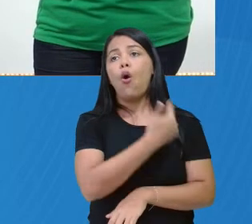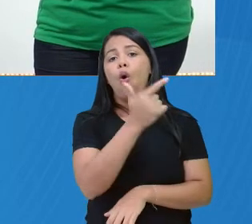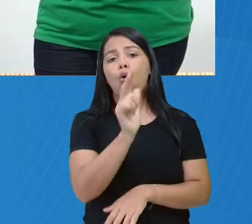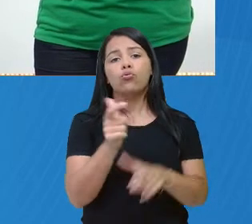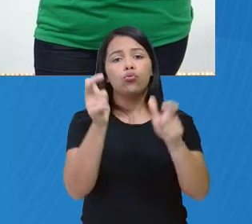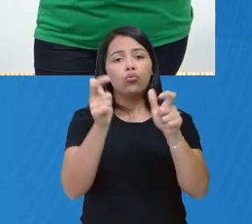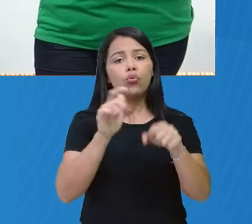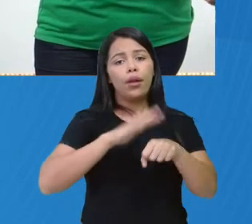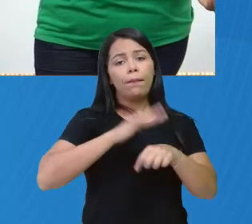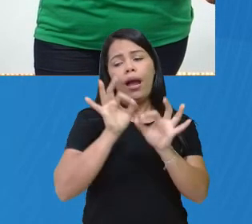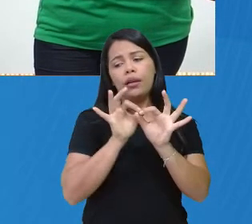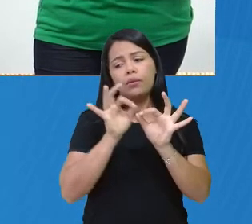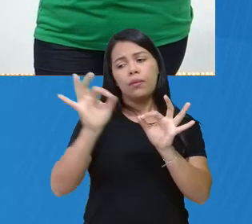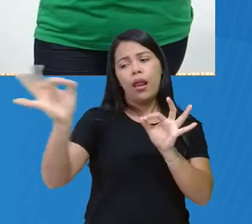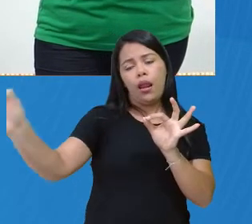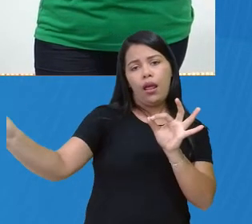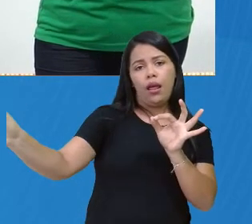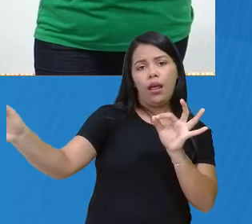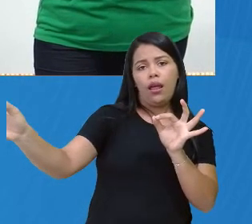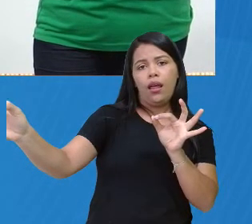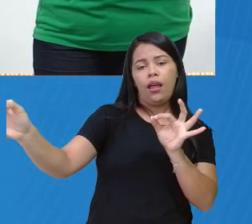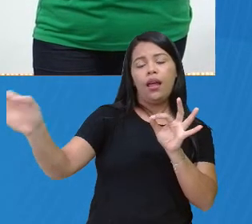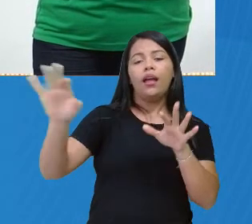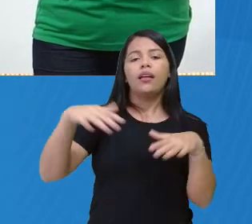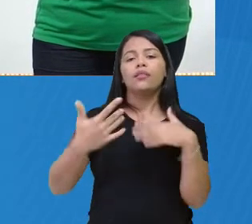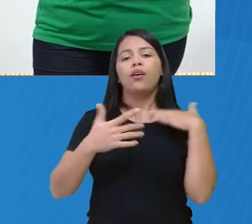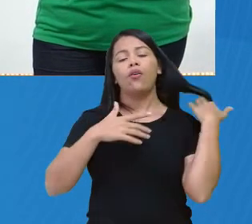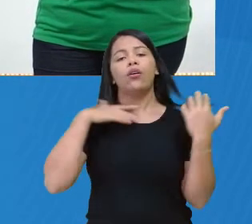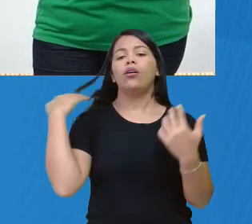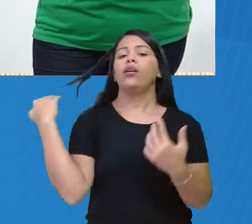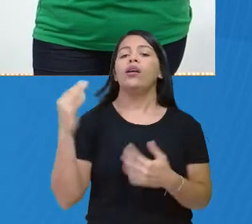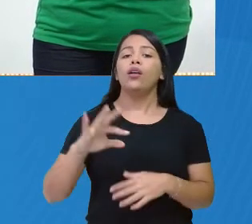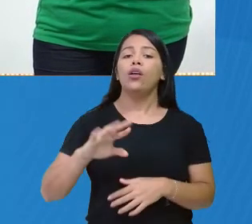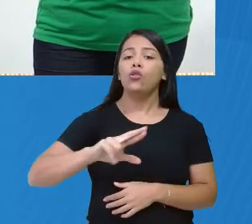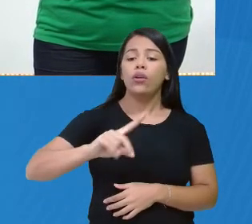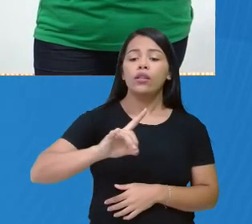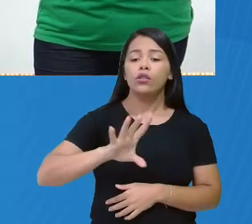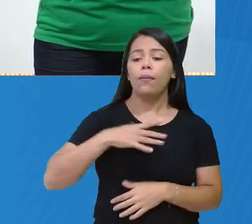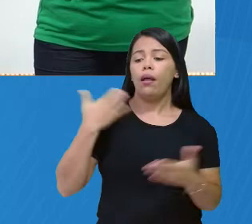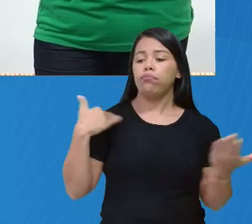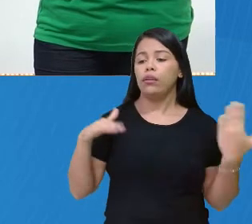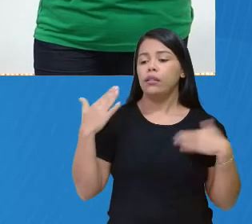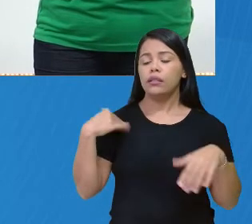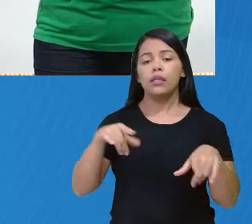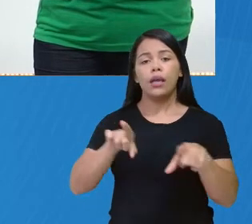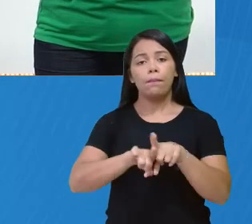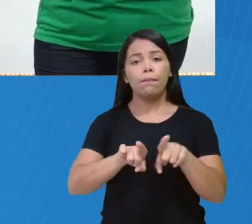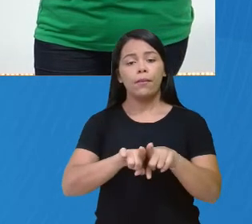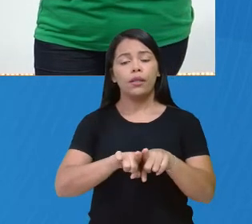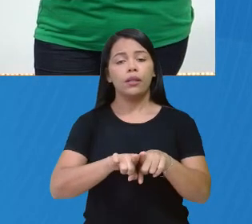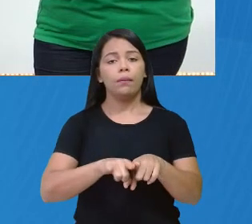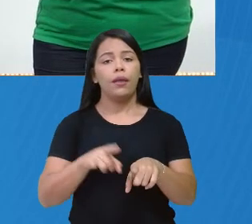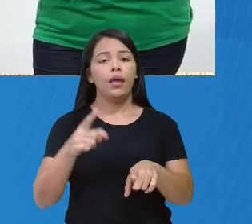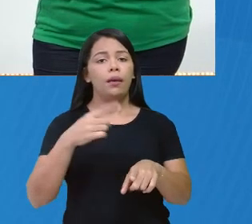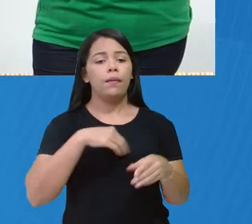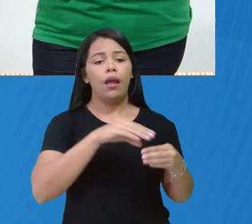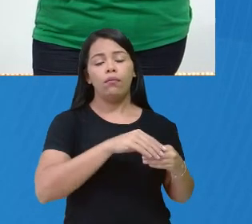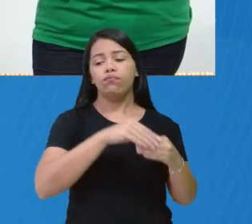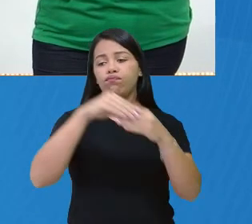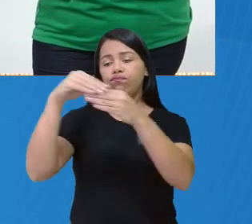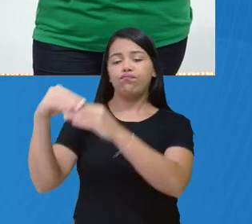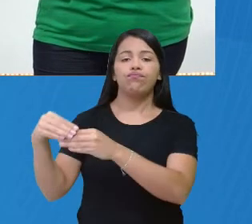um pouquinho mais distante. Não só para passear, mas também esses meios de transporte servem para levar objetos,